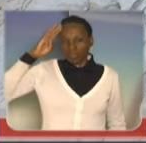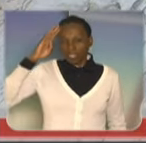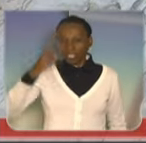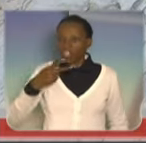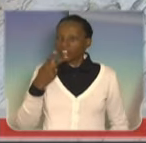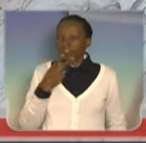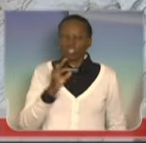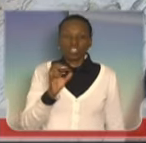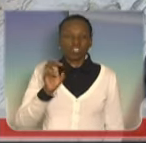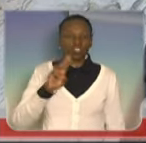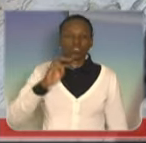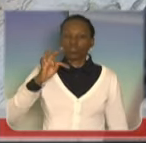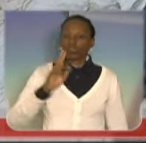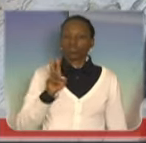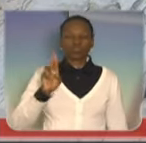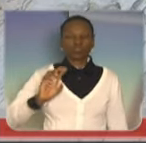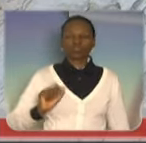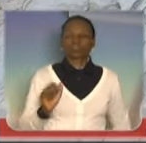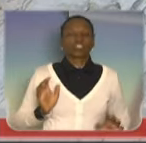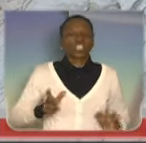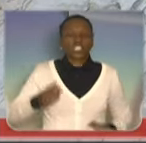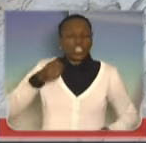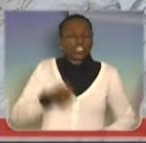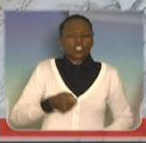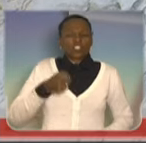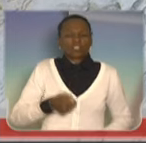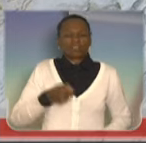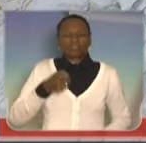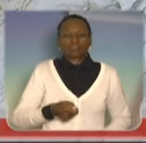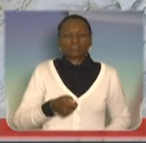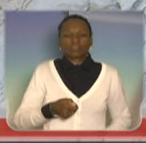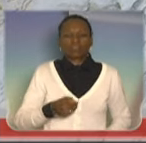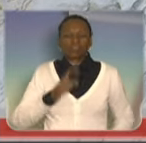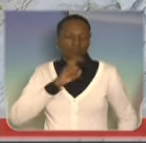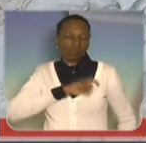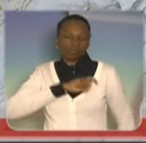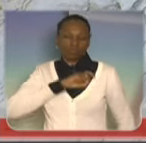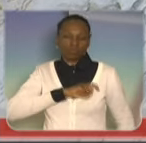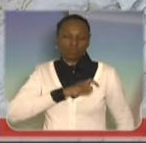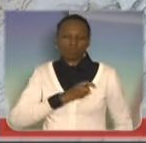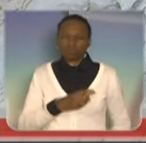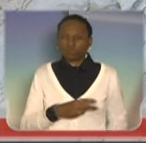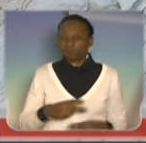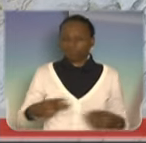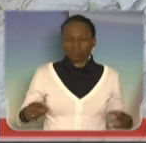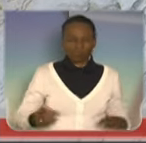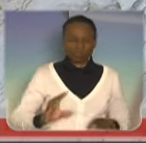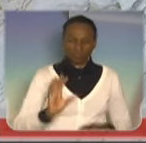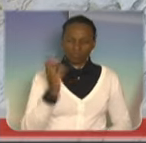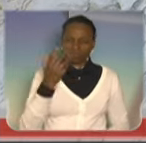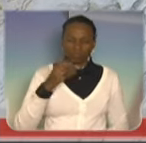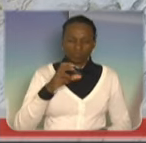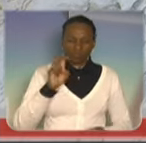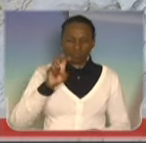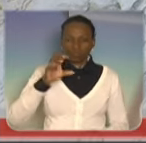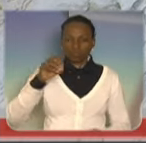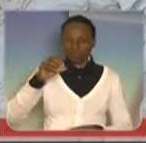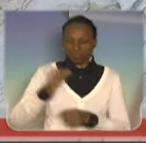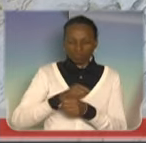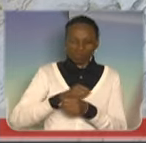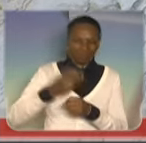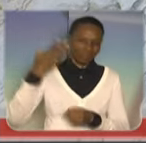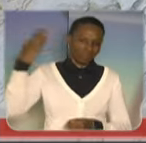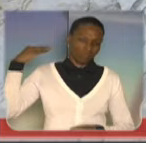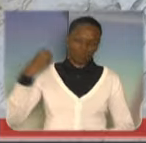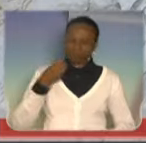agora, fala de militar, já se associa a regime militar e tortura. Coisas que aconteceram há 50 anos atrás, que não foi bom para ninguém, os dois lados,